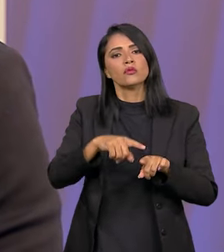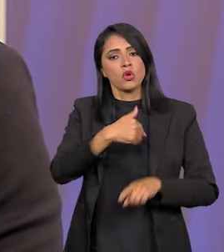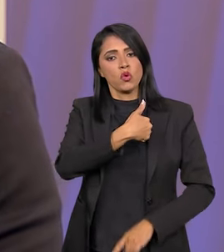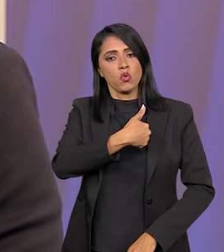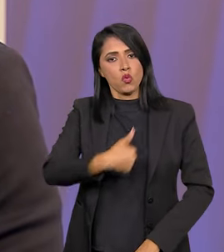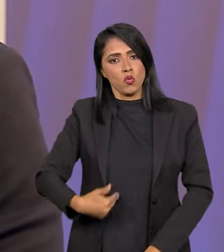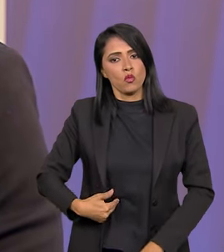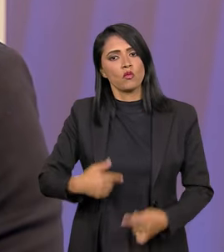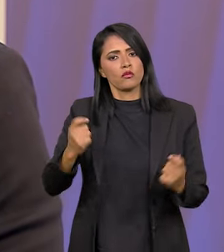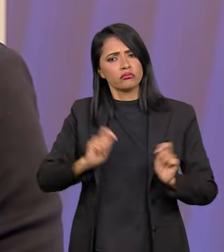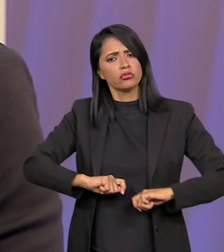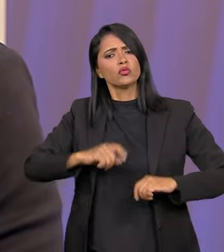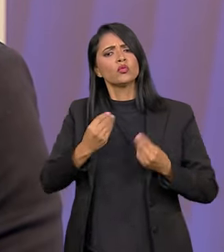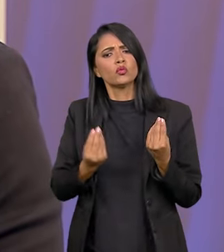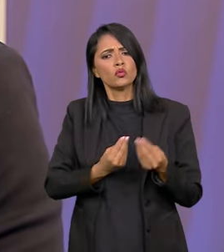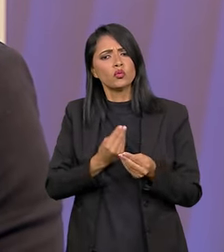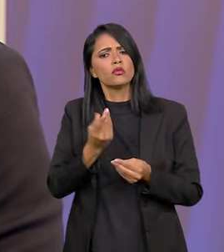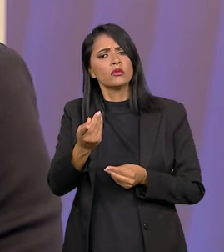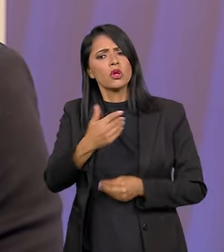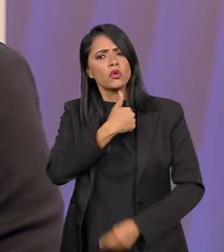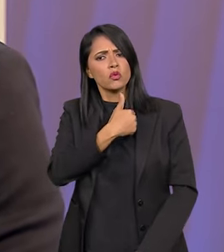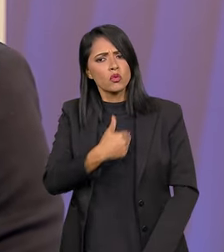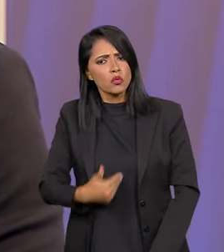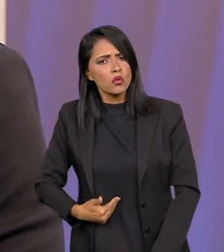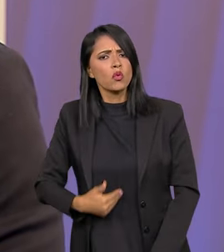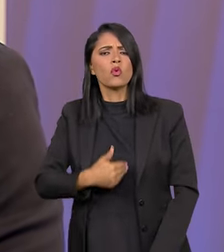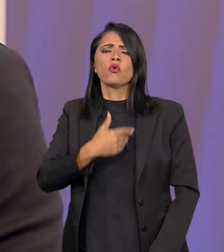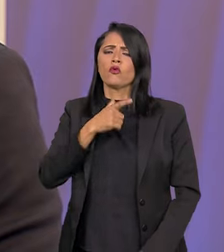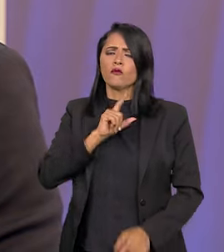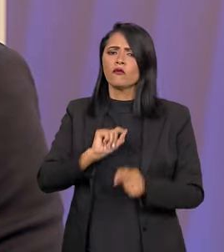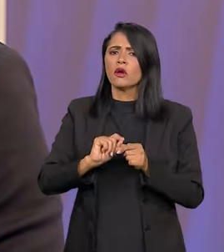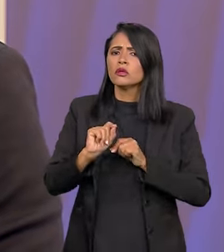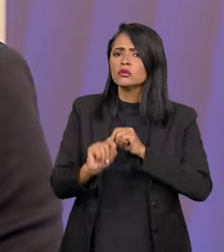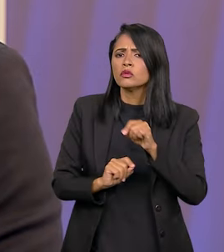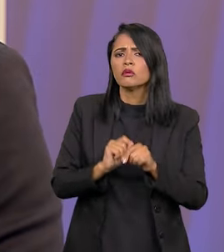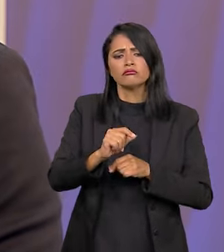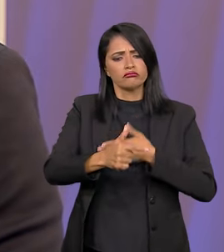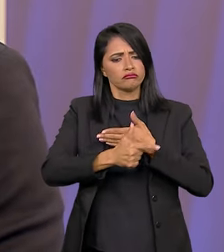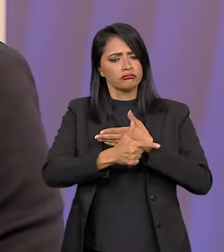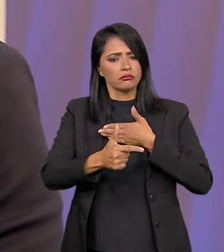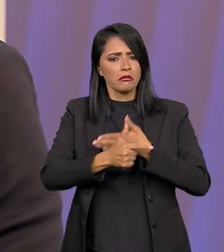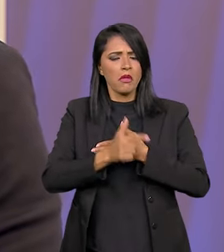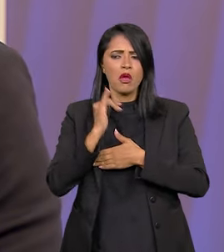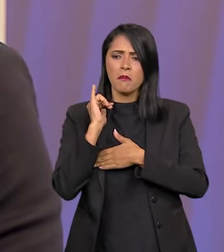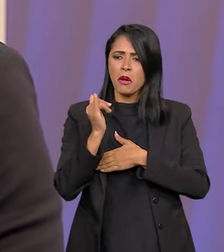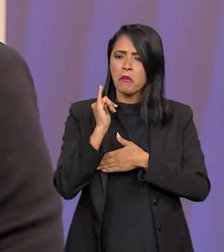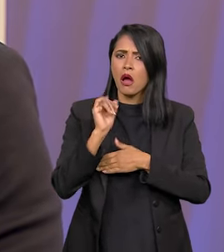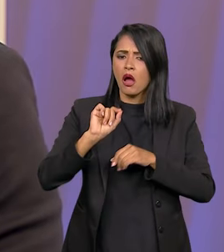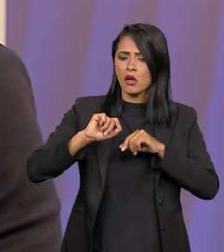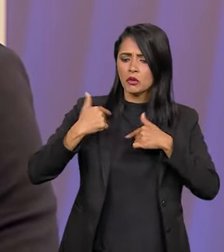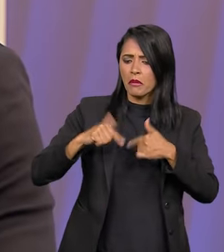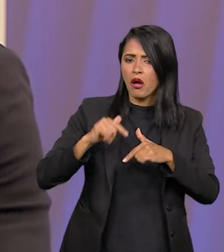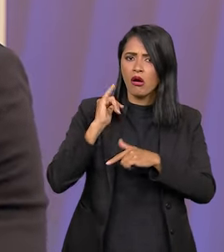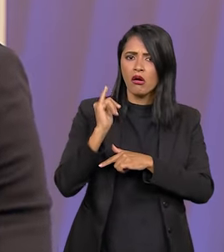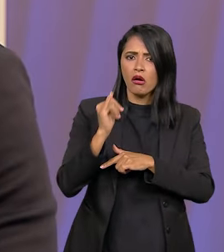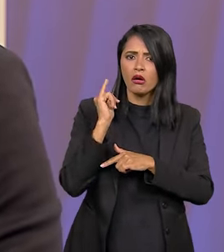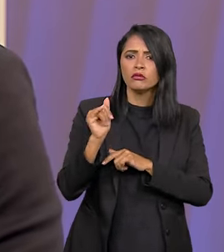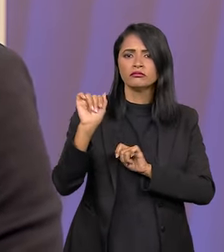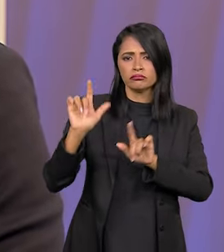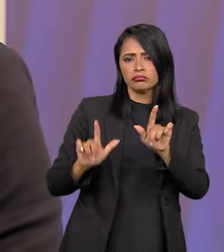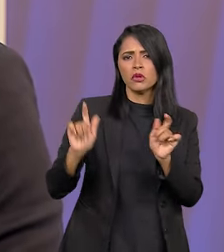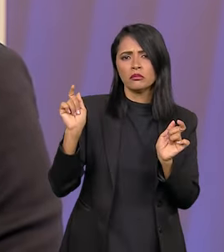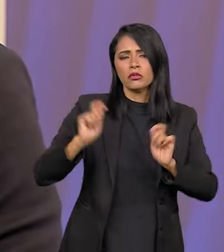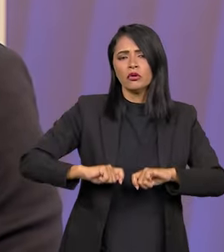ao governo, ele permite que o governo faça legitimamente esse papel de difundir as suas